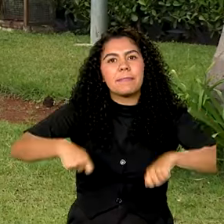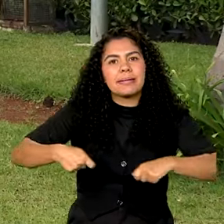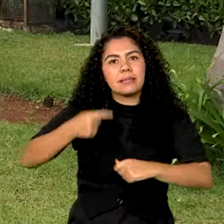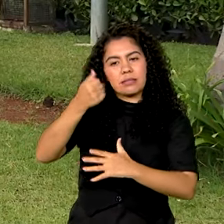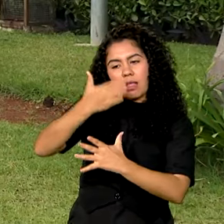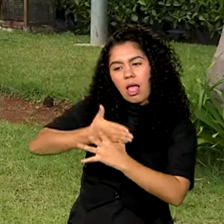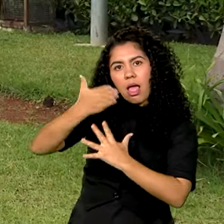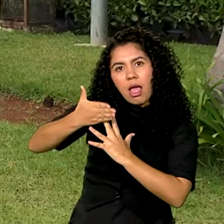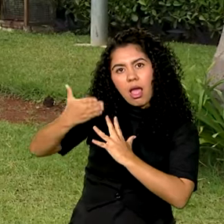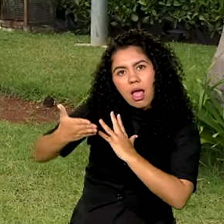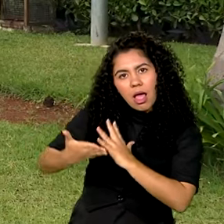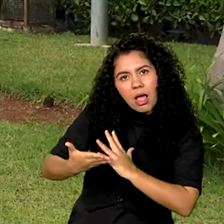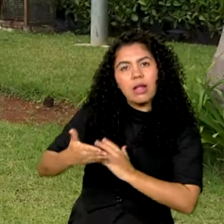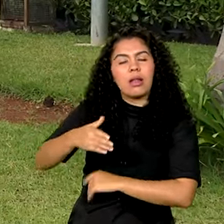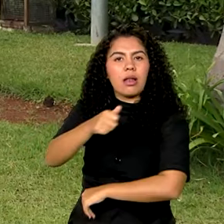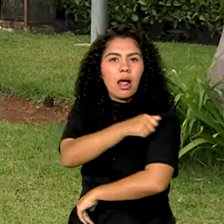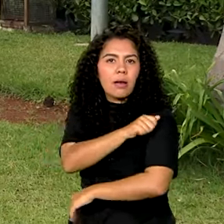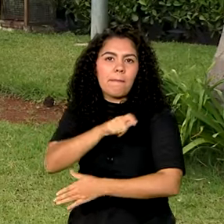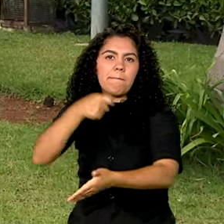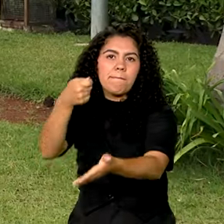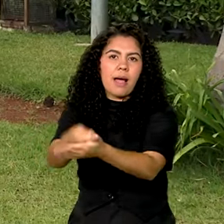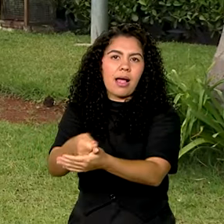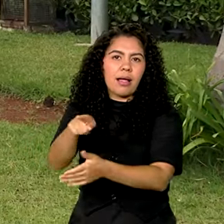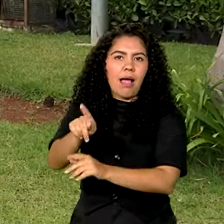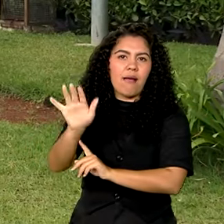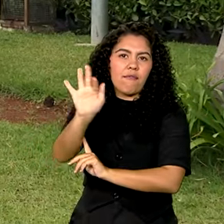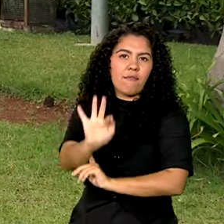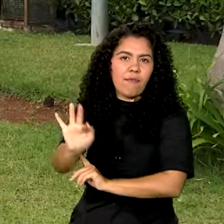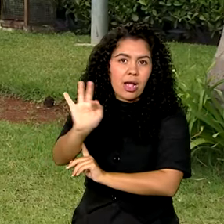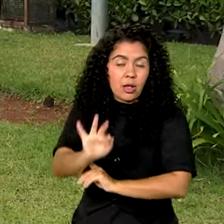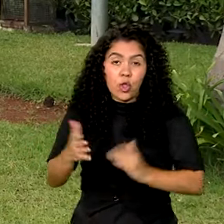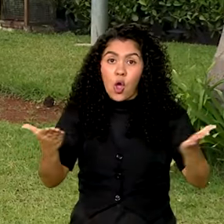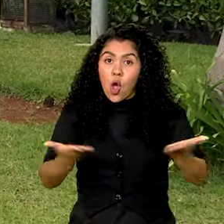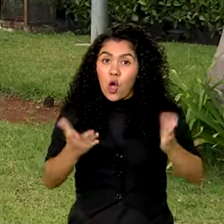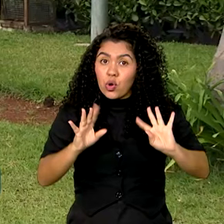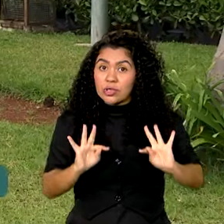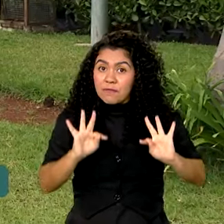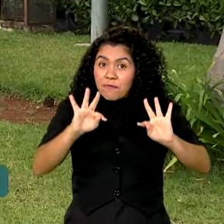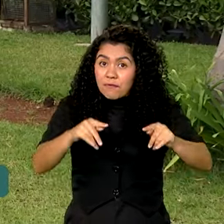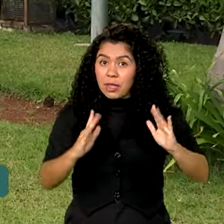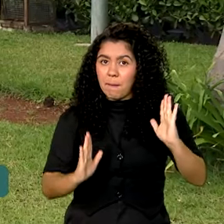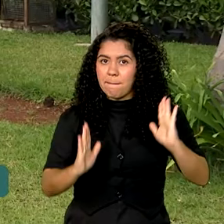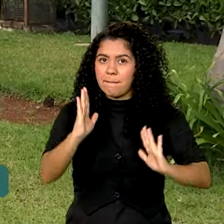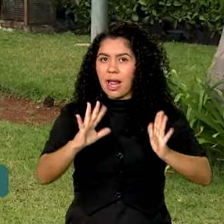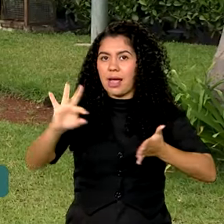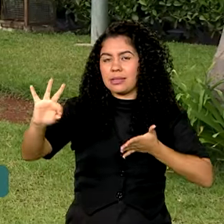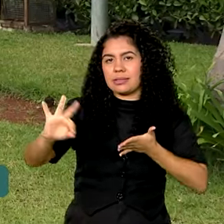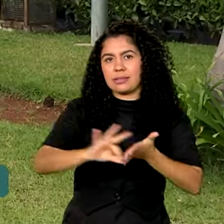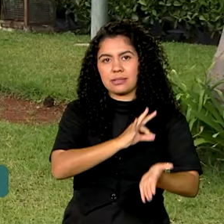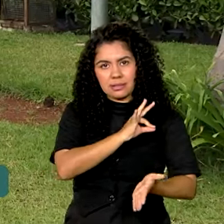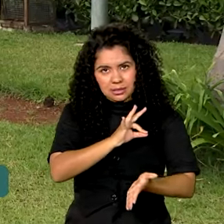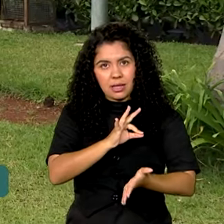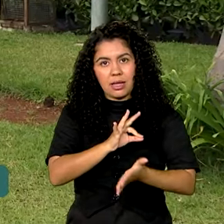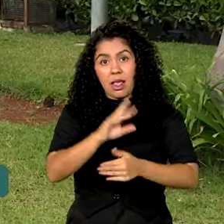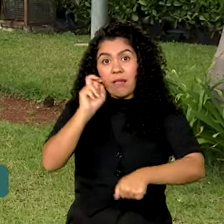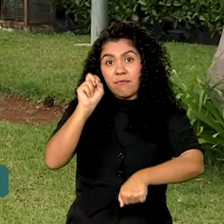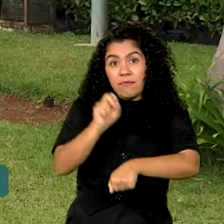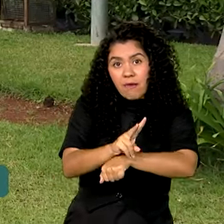estudantil para pagar a faculdade. Termina hoje o prazo de inscrição para as vagas